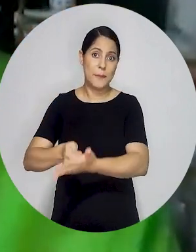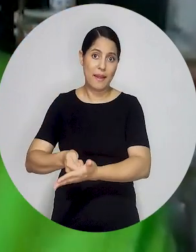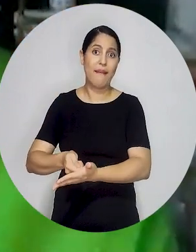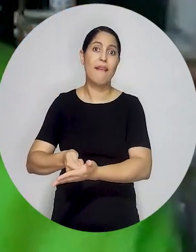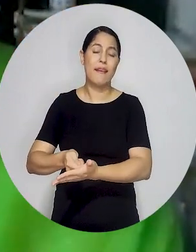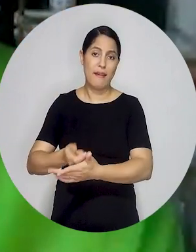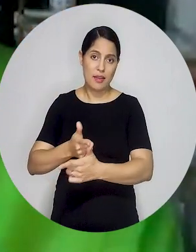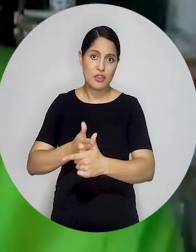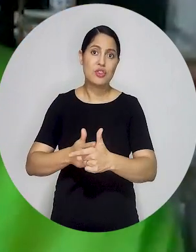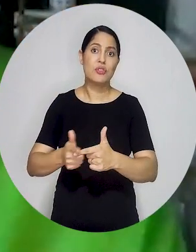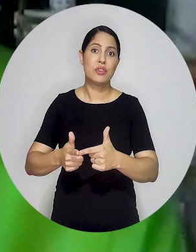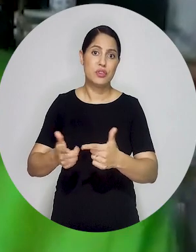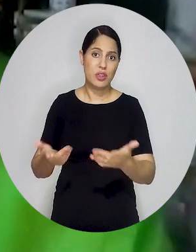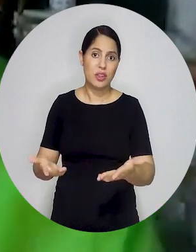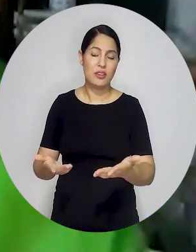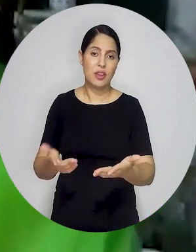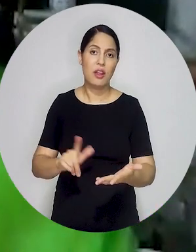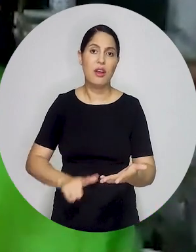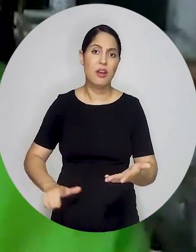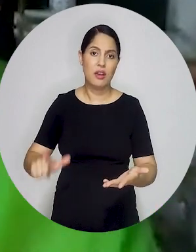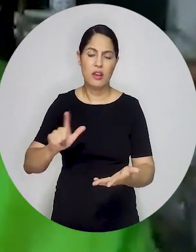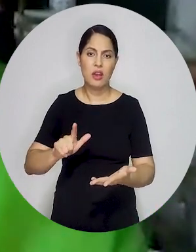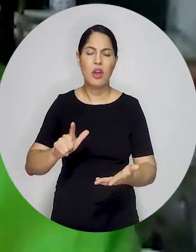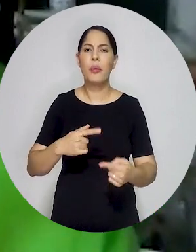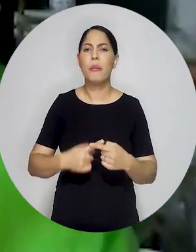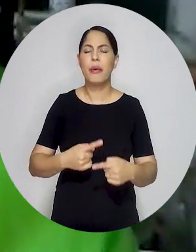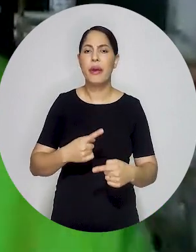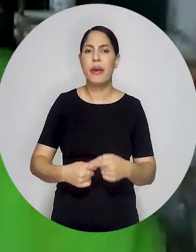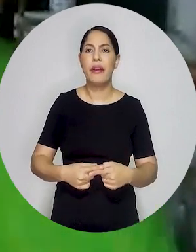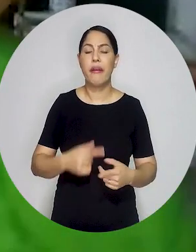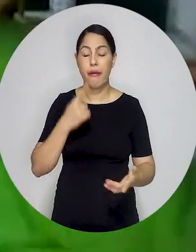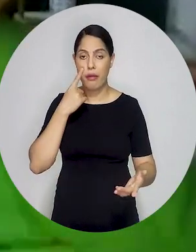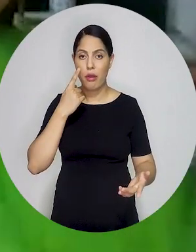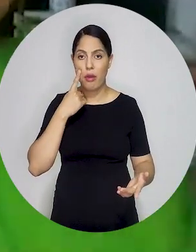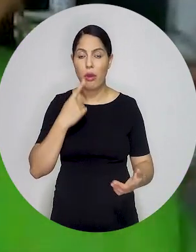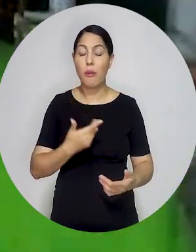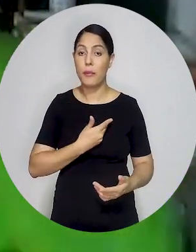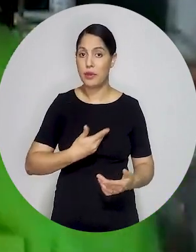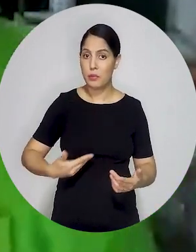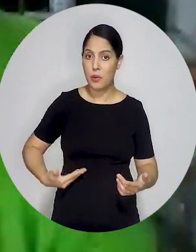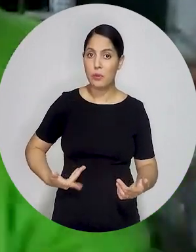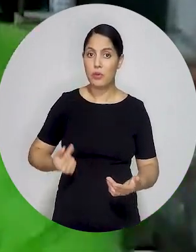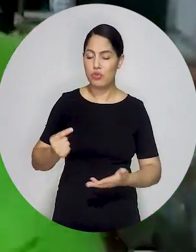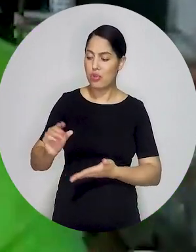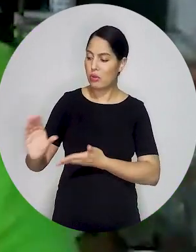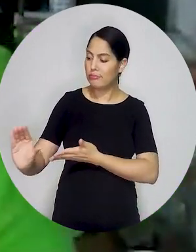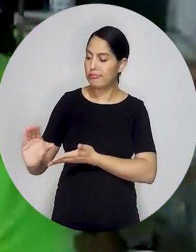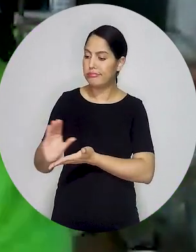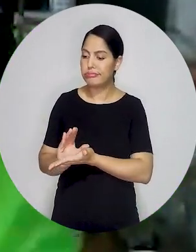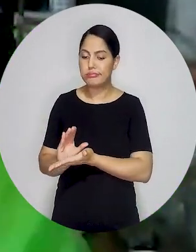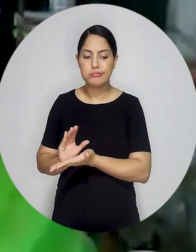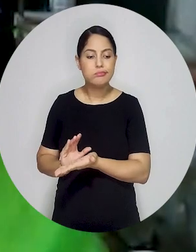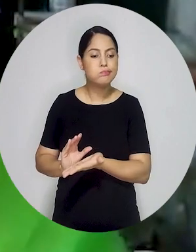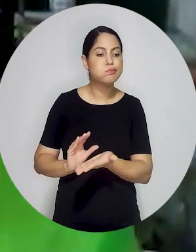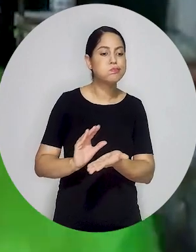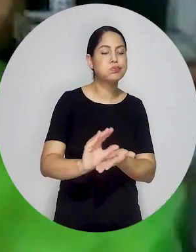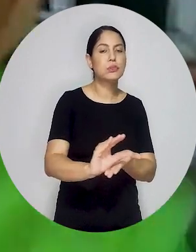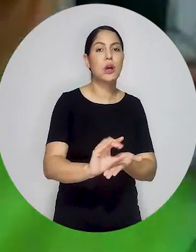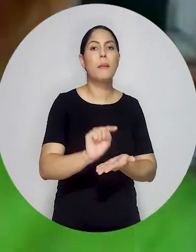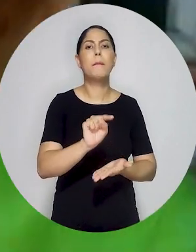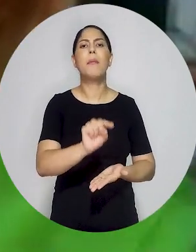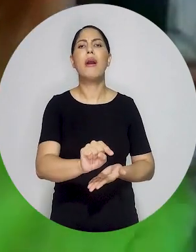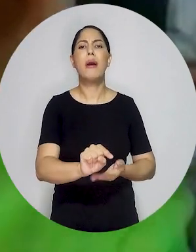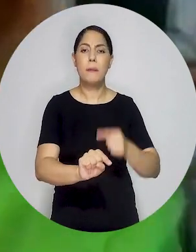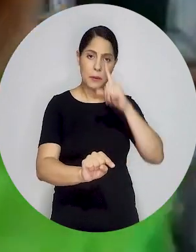dividido também com o poder público. Então, o poder público está tentando ali, vou tirar a verba daqui para levar para esses hospitais,